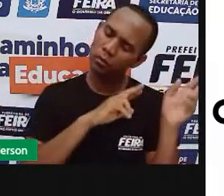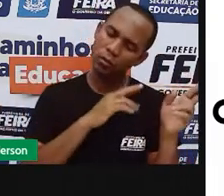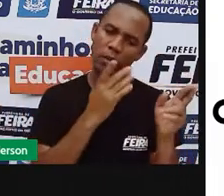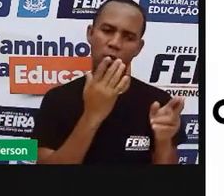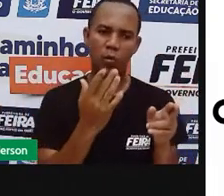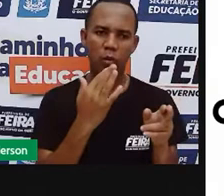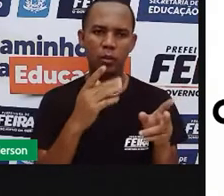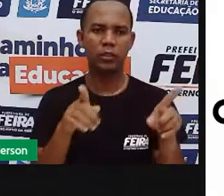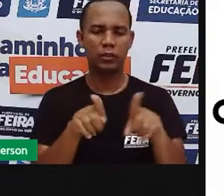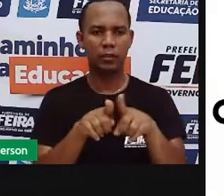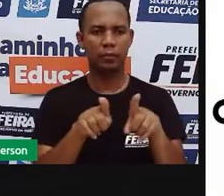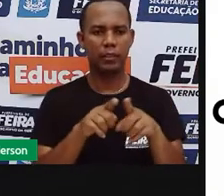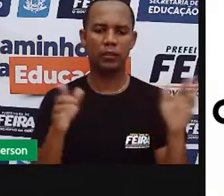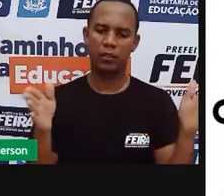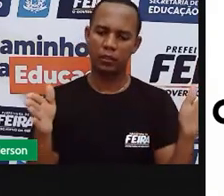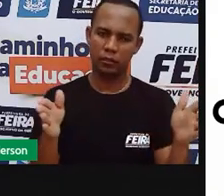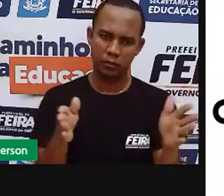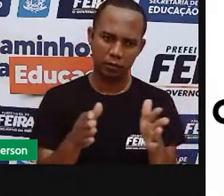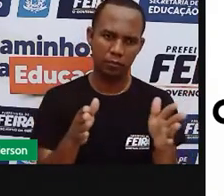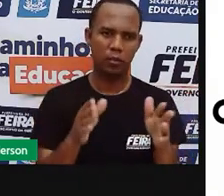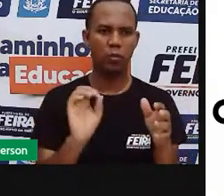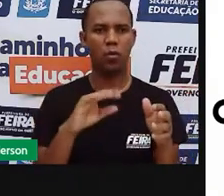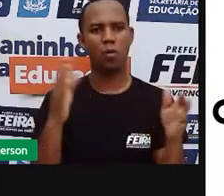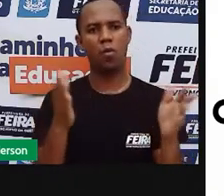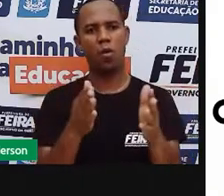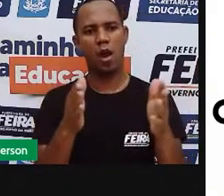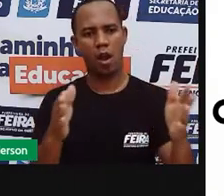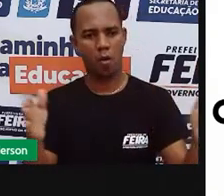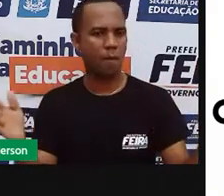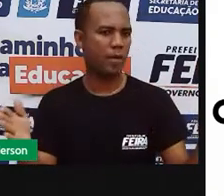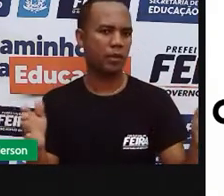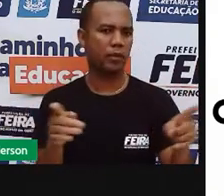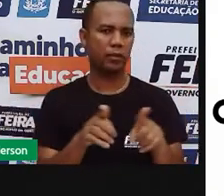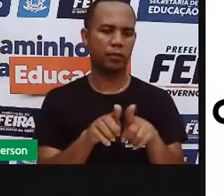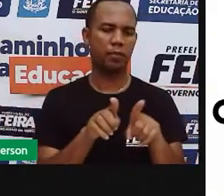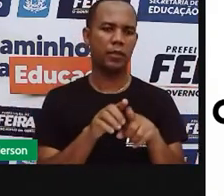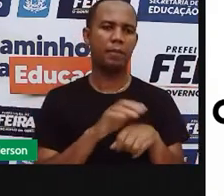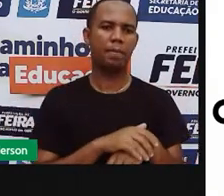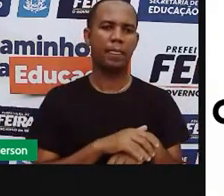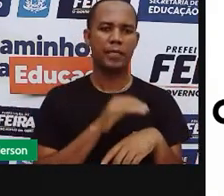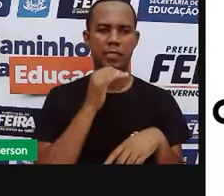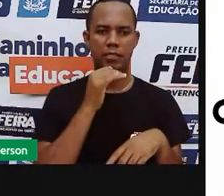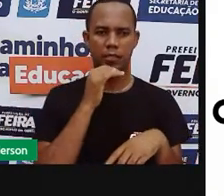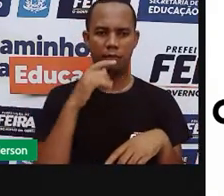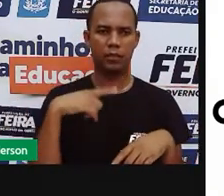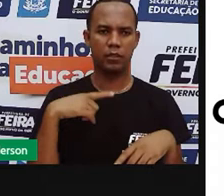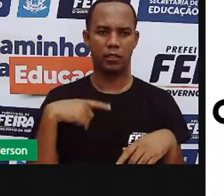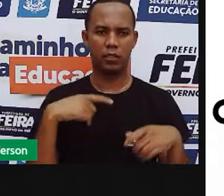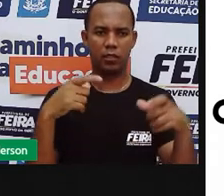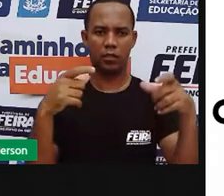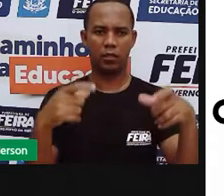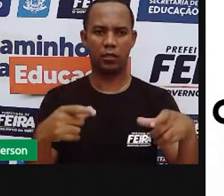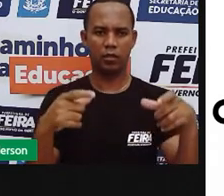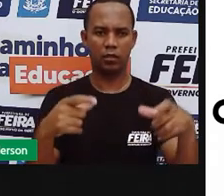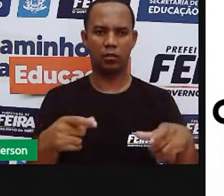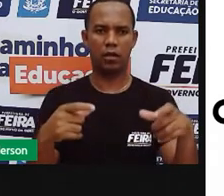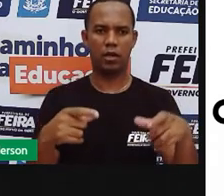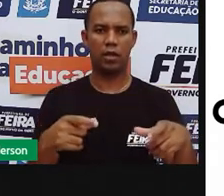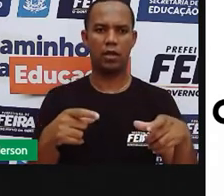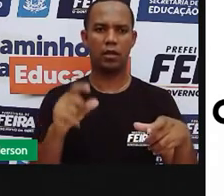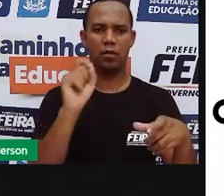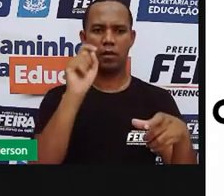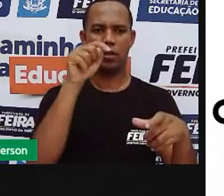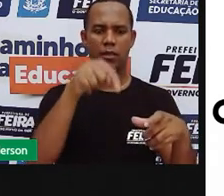aumentam e diminuem de acordo com seu tamanho. E na garagem e a vaga, para todos os seus sonhos.